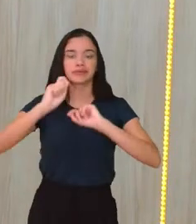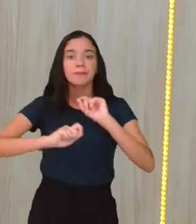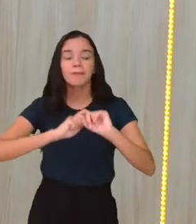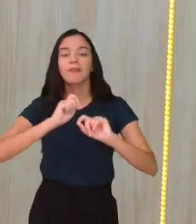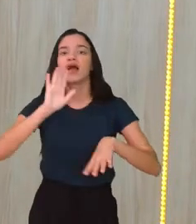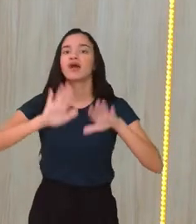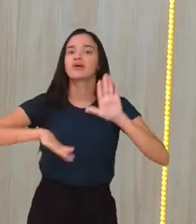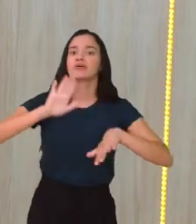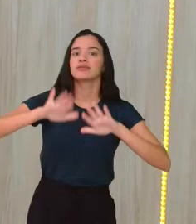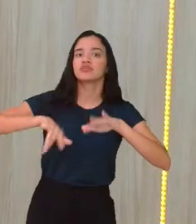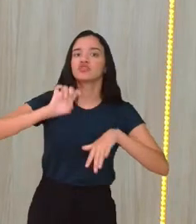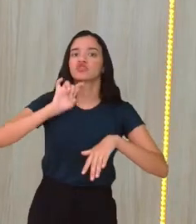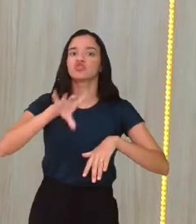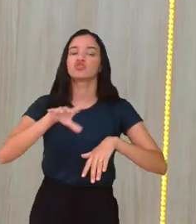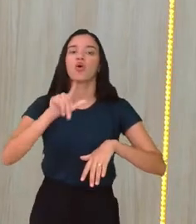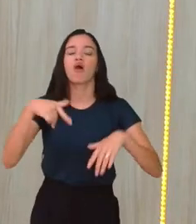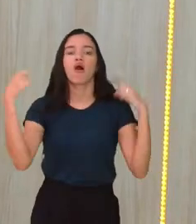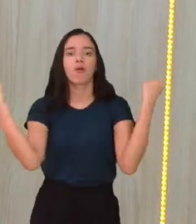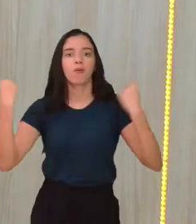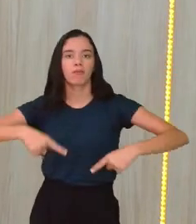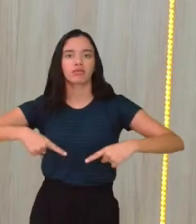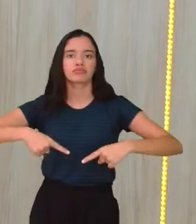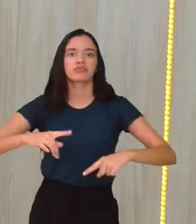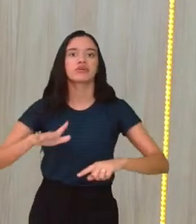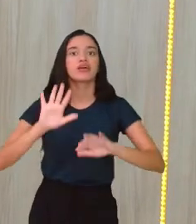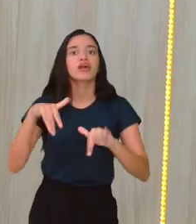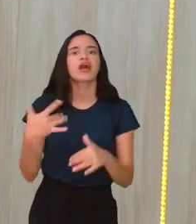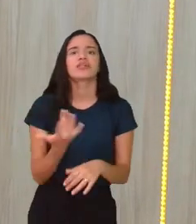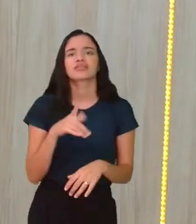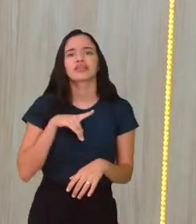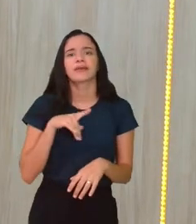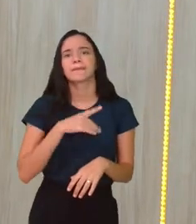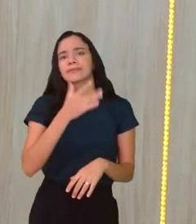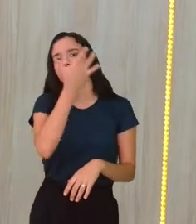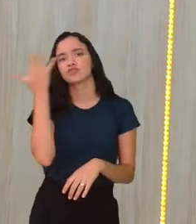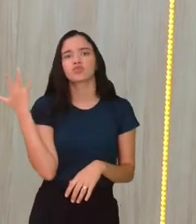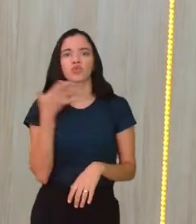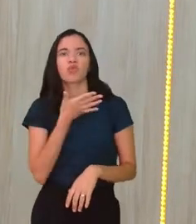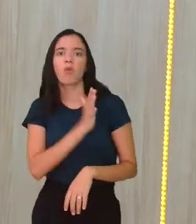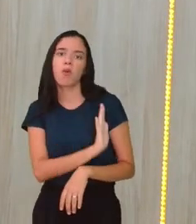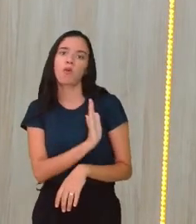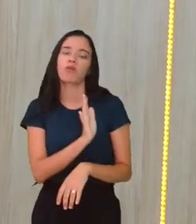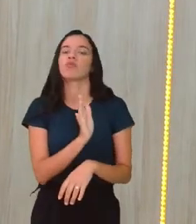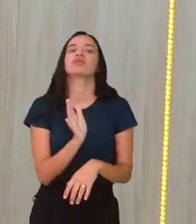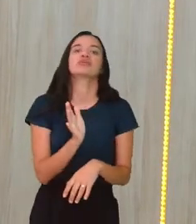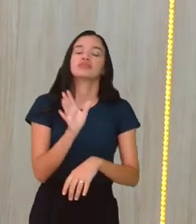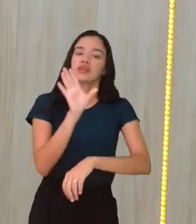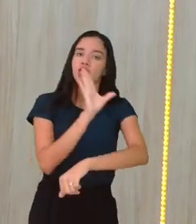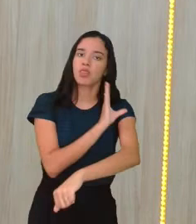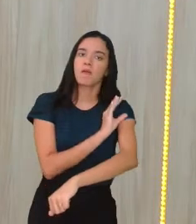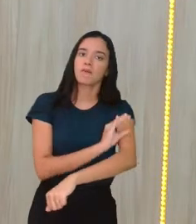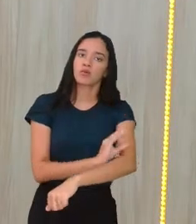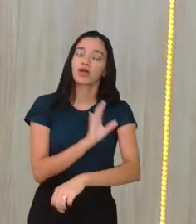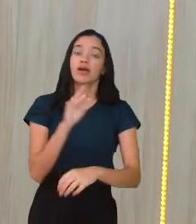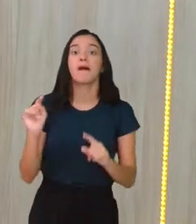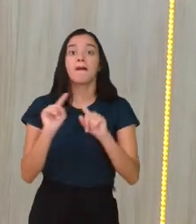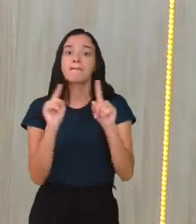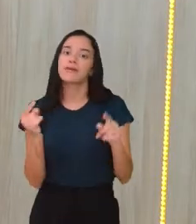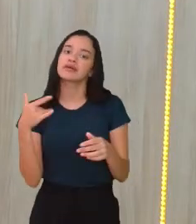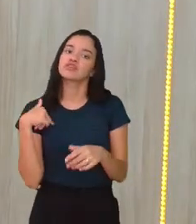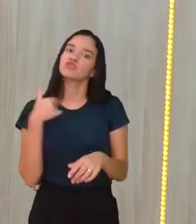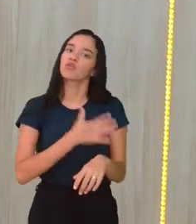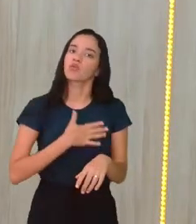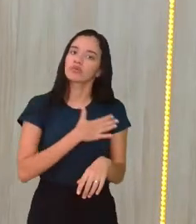Às vezes a gente atrela só a parte de competições, né? E aí tem gente que não gosta de musculação, tem gente que não gosta de ir para a academia, né? Mas gosta de